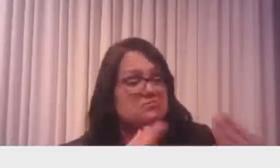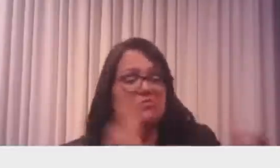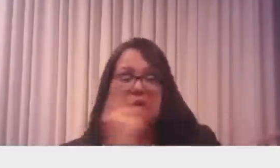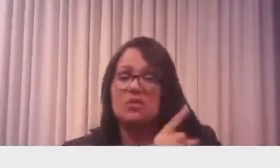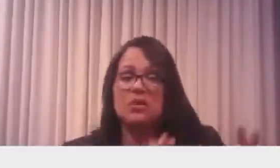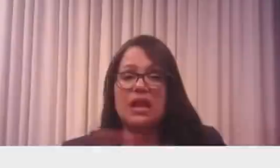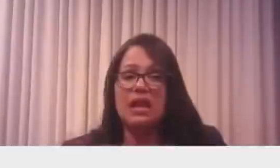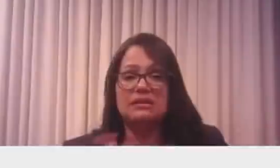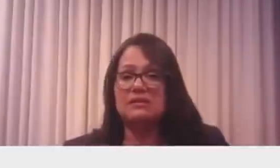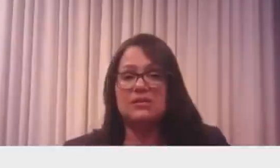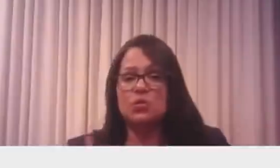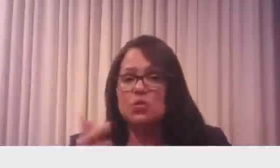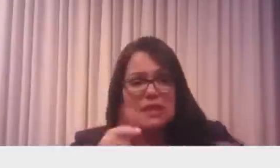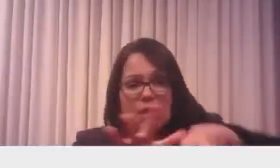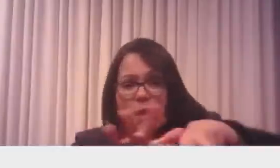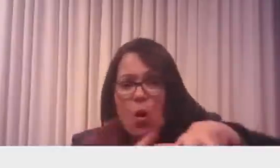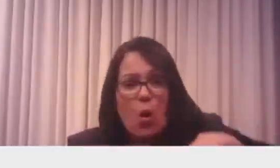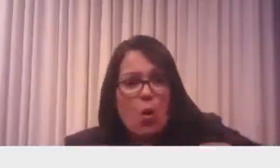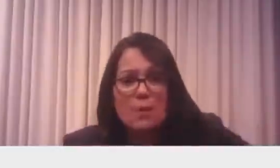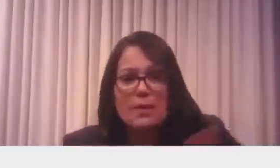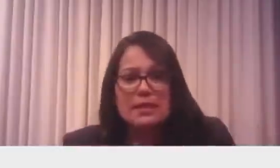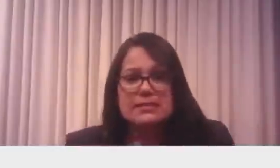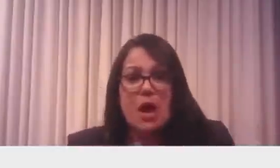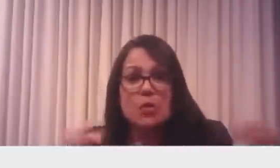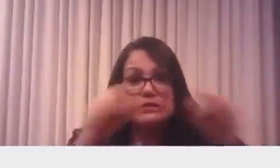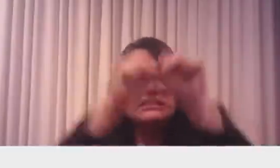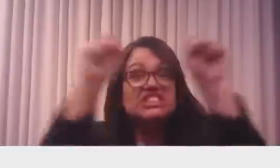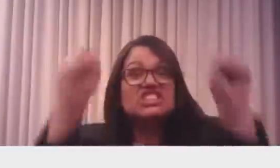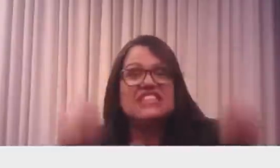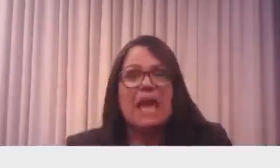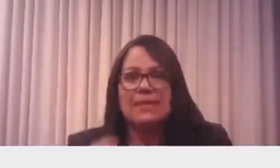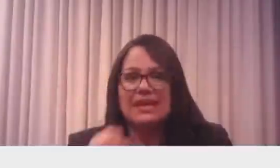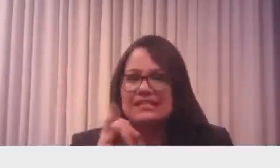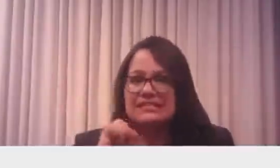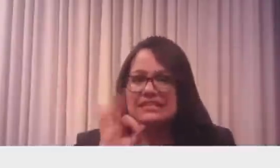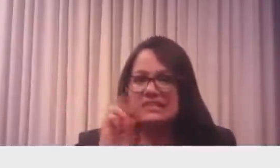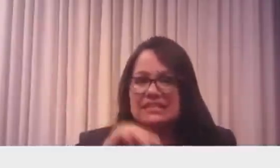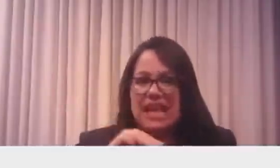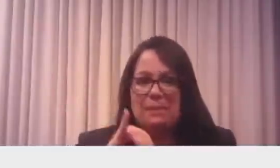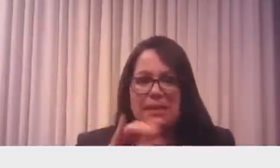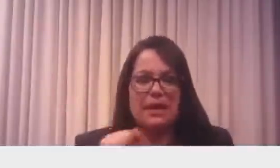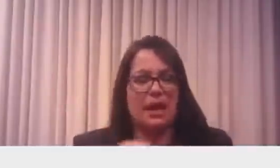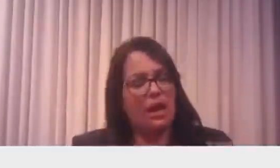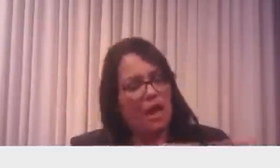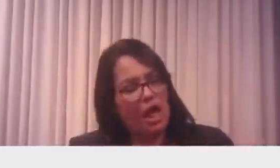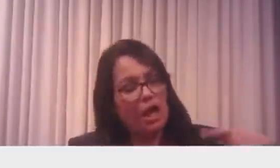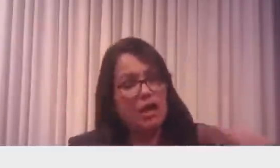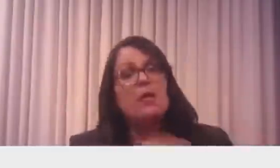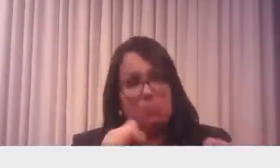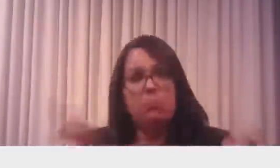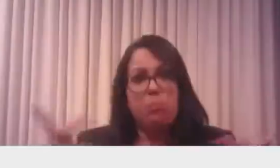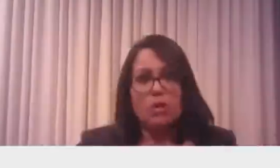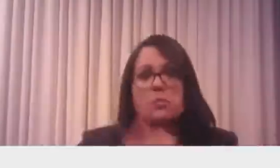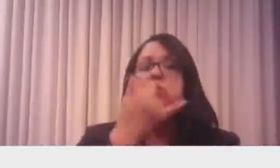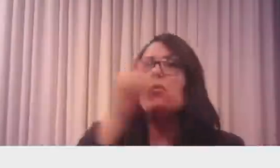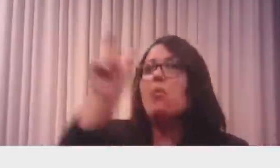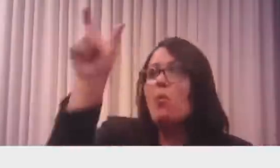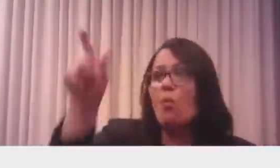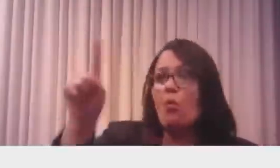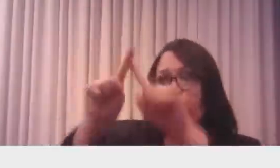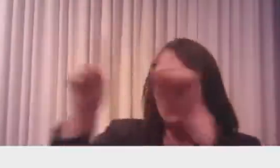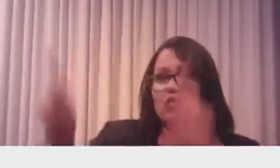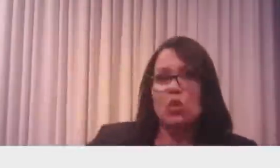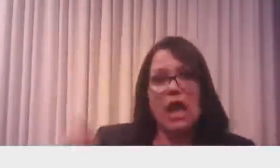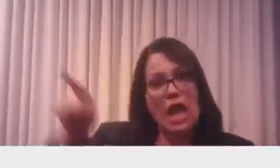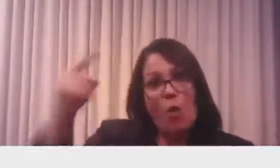não há corrupção sistêmica, não tem corrupção no nosso governo. Pode um funcionário ou outro servidor ou até um desvio.